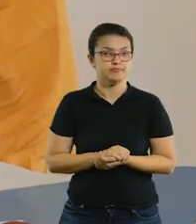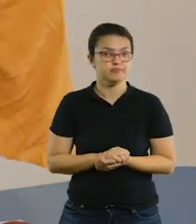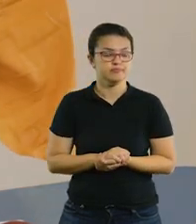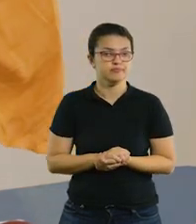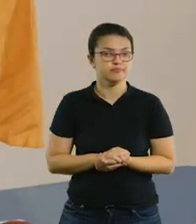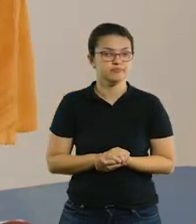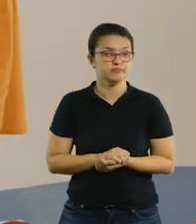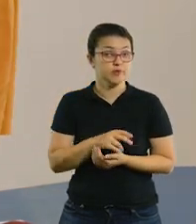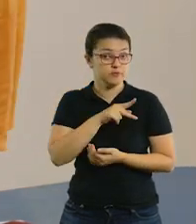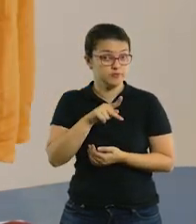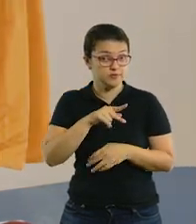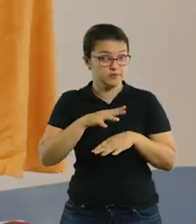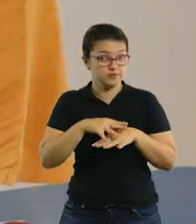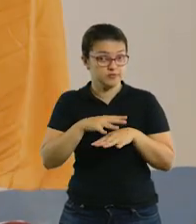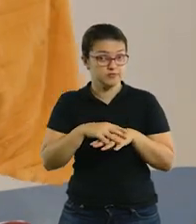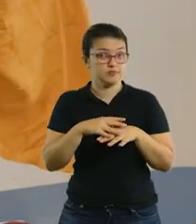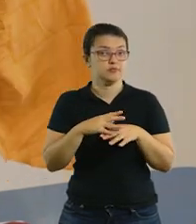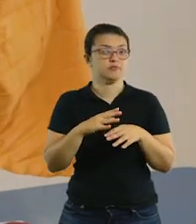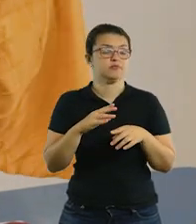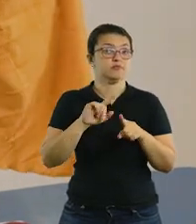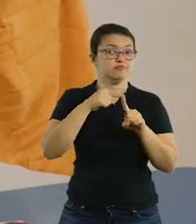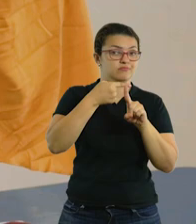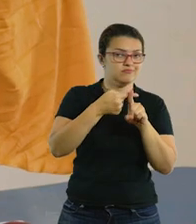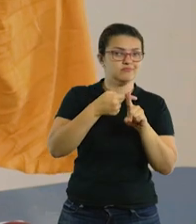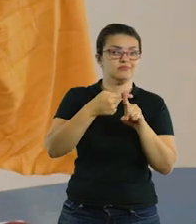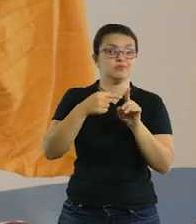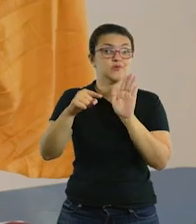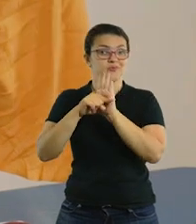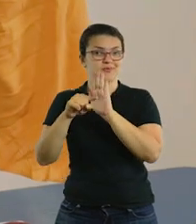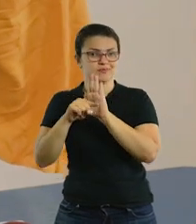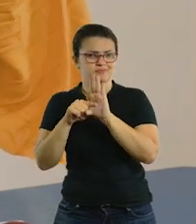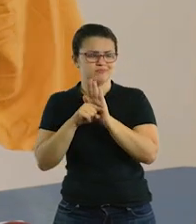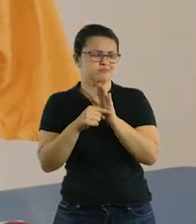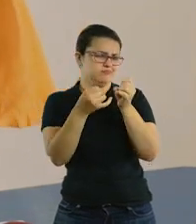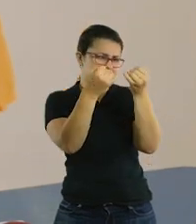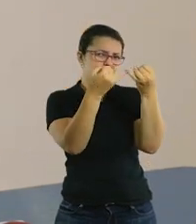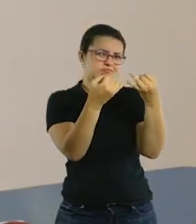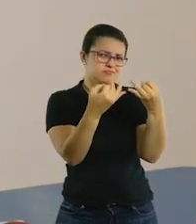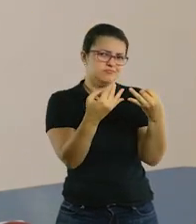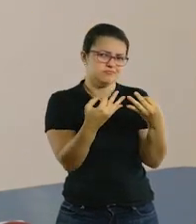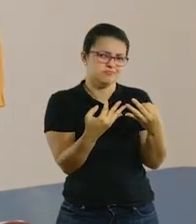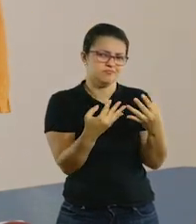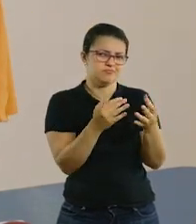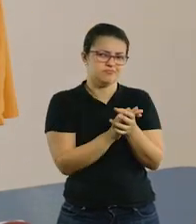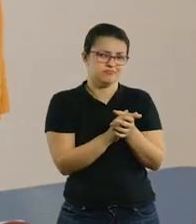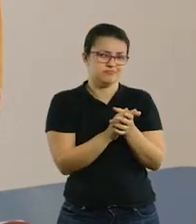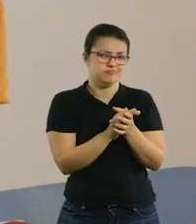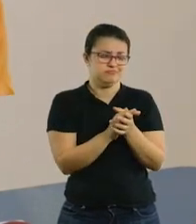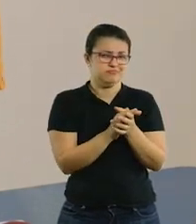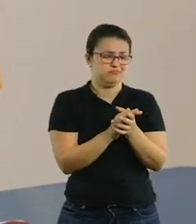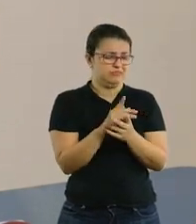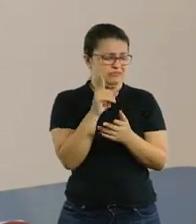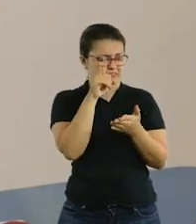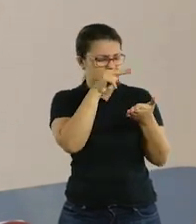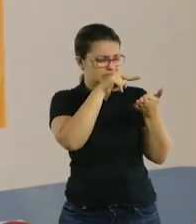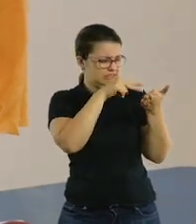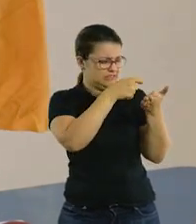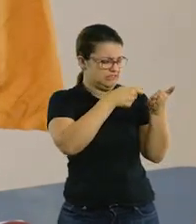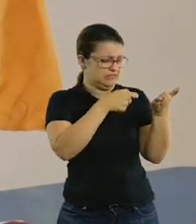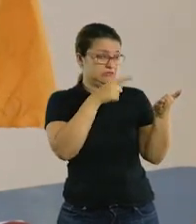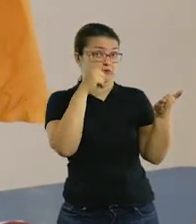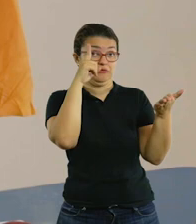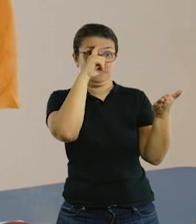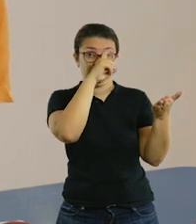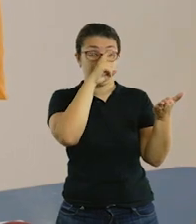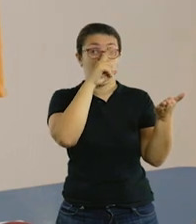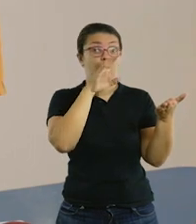Matemática. A proposta do professor de matemática aqui é adição e subtração. Tem toda uma explicação que a gente acha que está um pouco complexa.